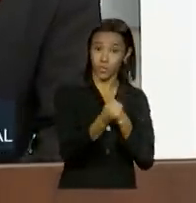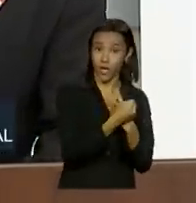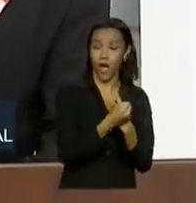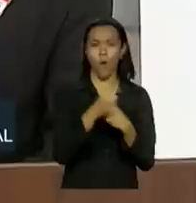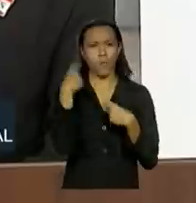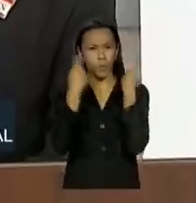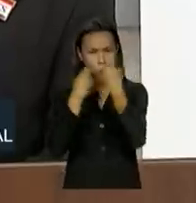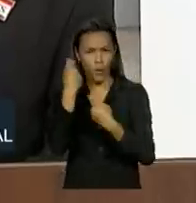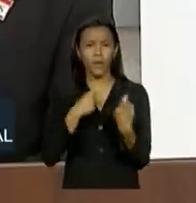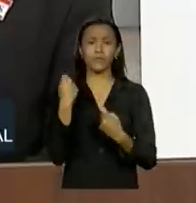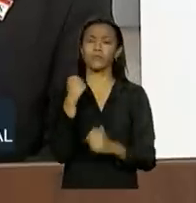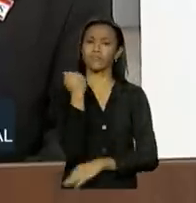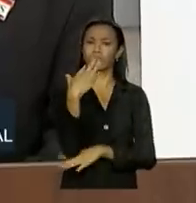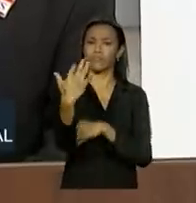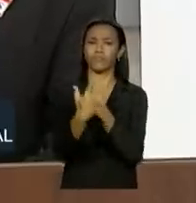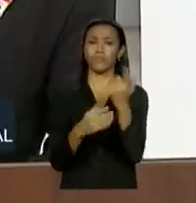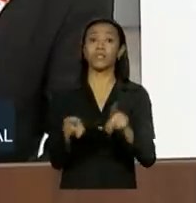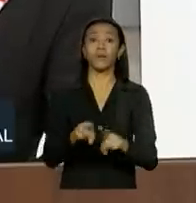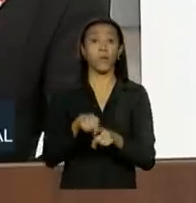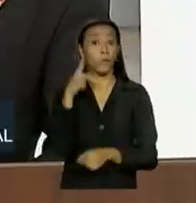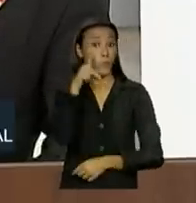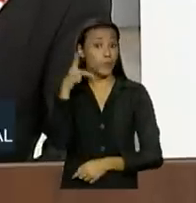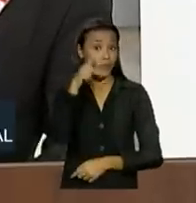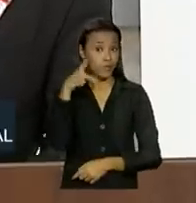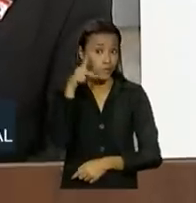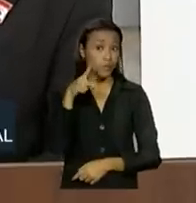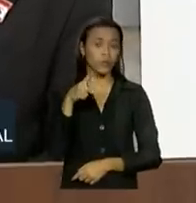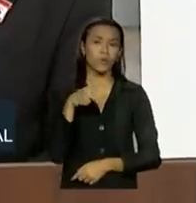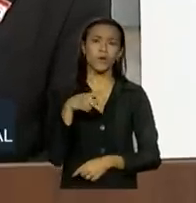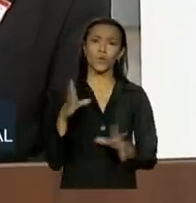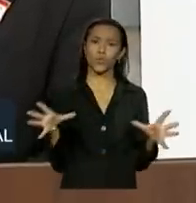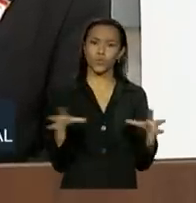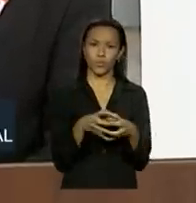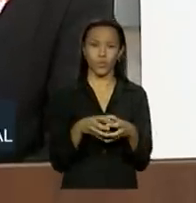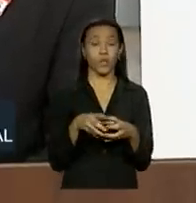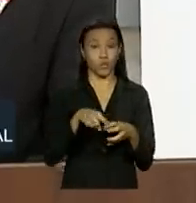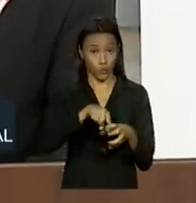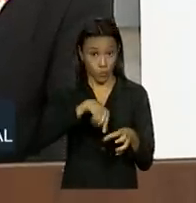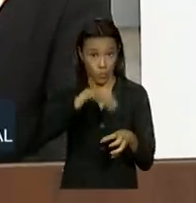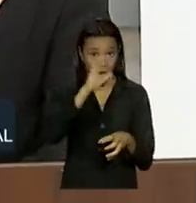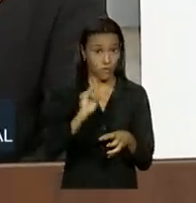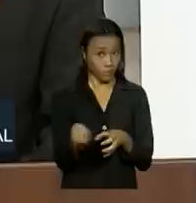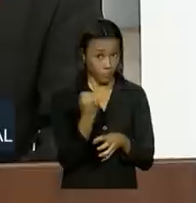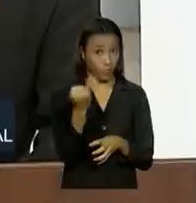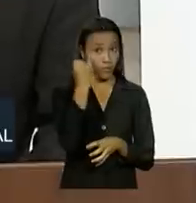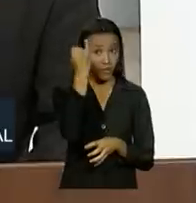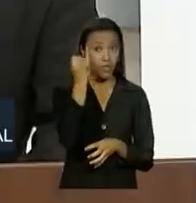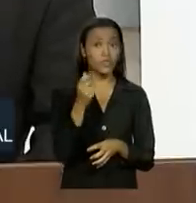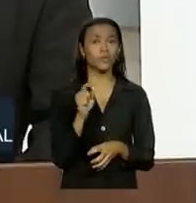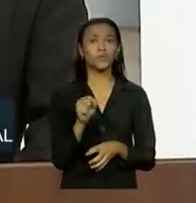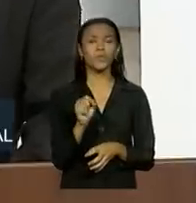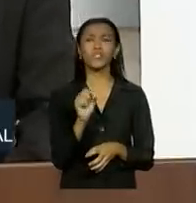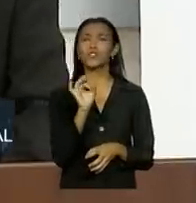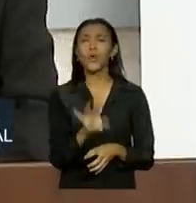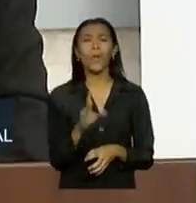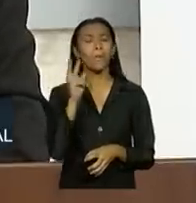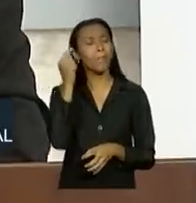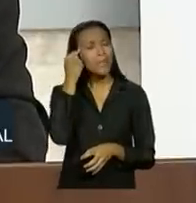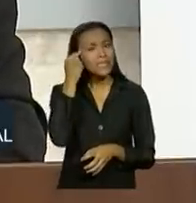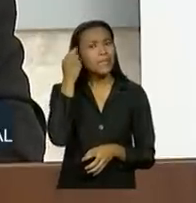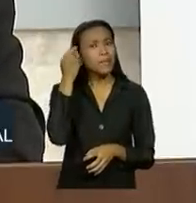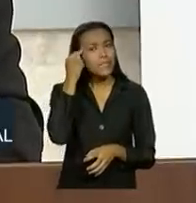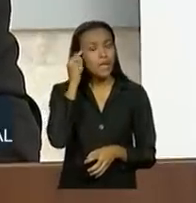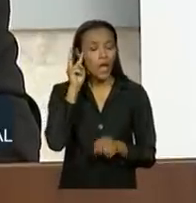e político, com a mesma importância, ou até mais, do que apenas o olhar